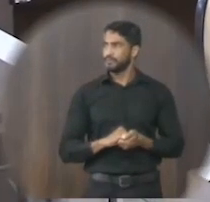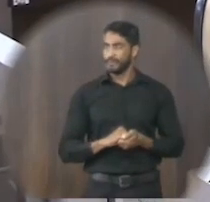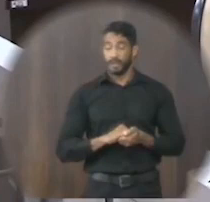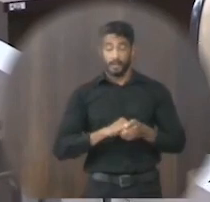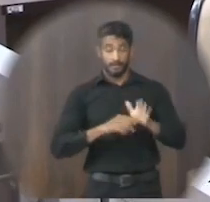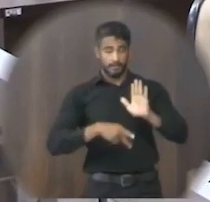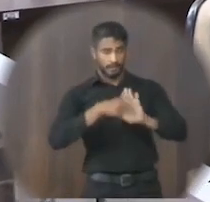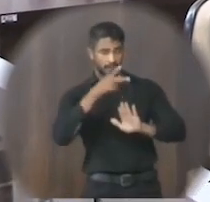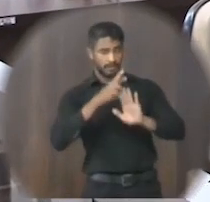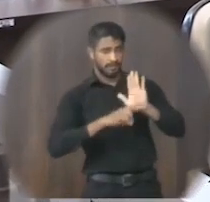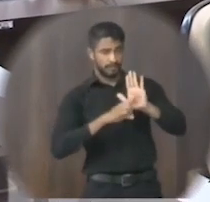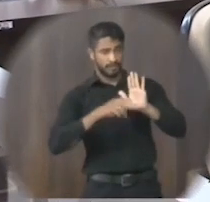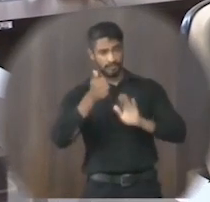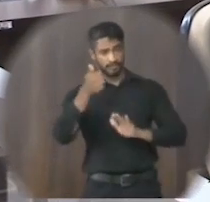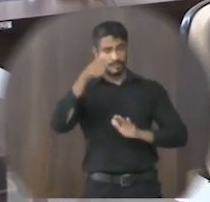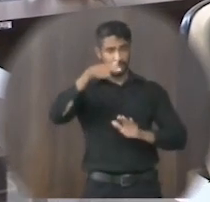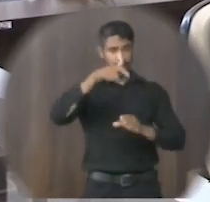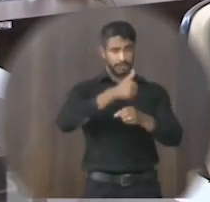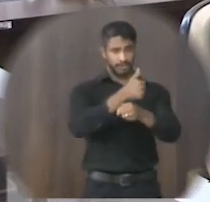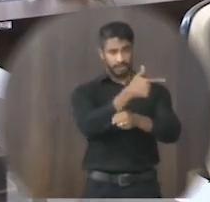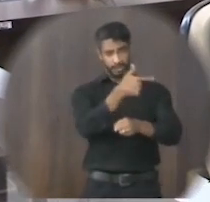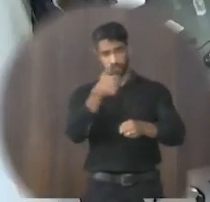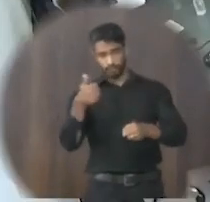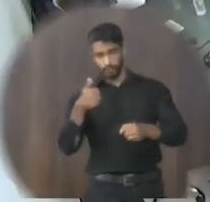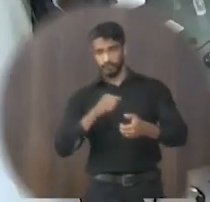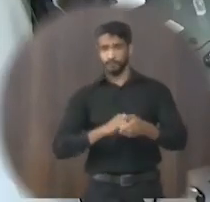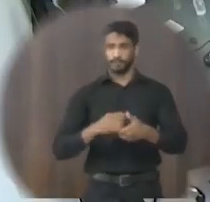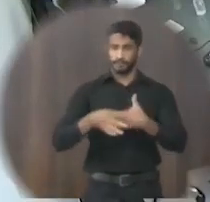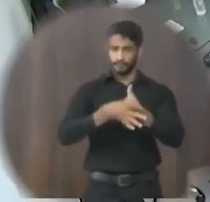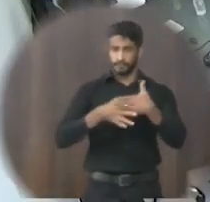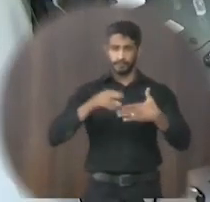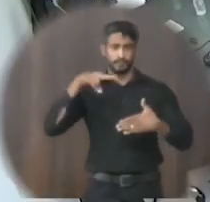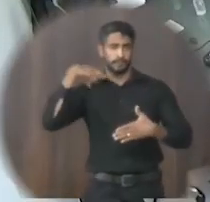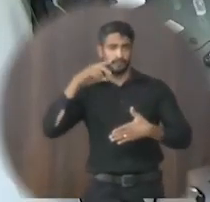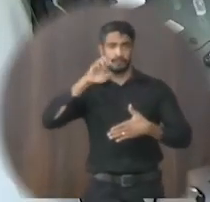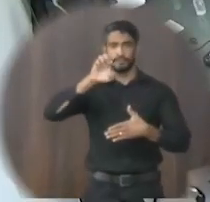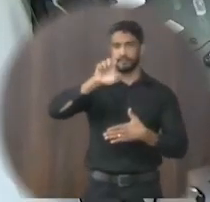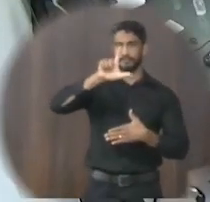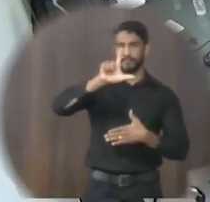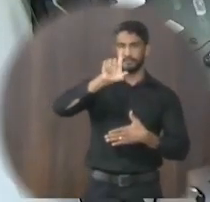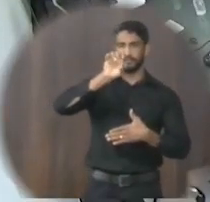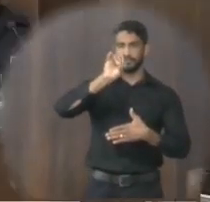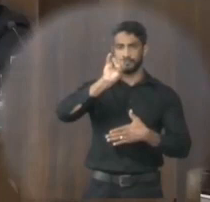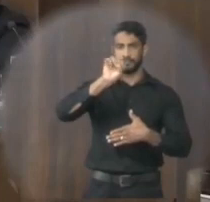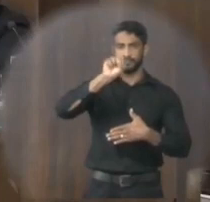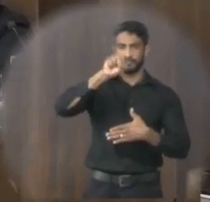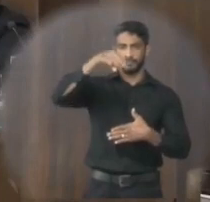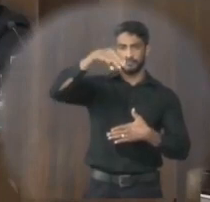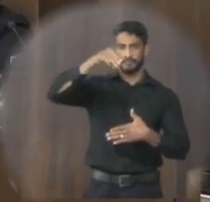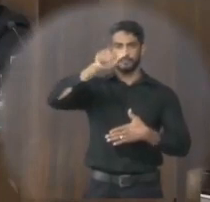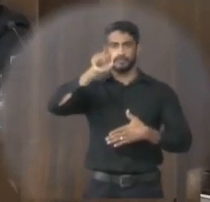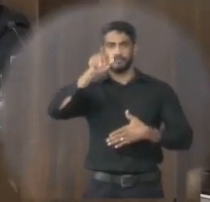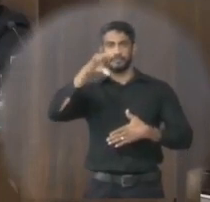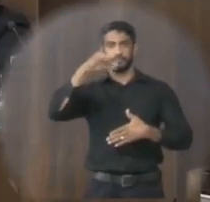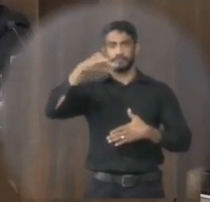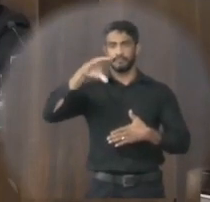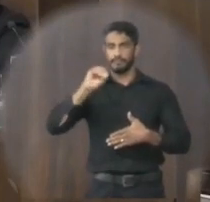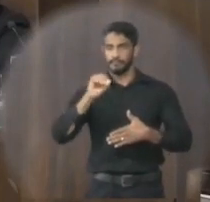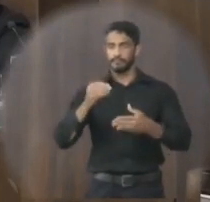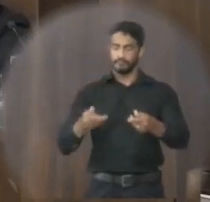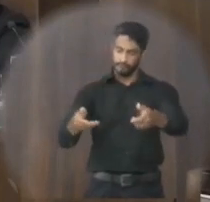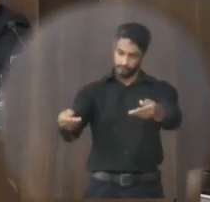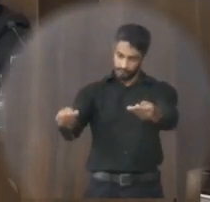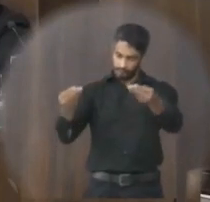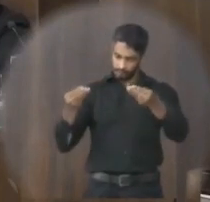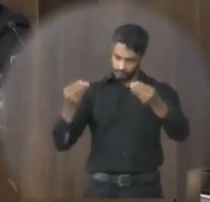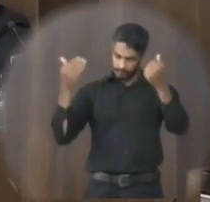Projeto de resolução 017-2021, de autoria do vereador Elis Márcio Bois Ferreira. Concede o título de cidadão honorário de